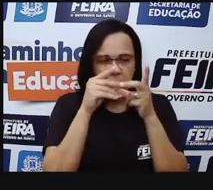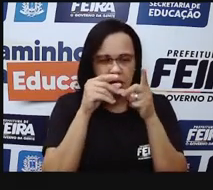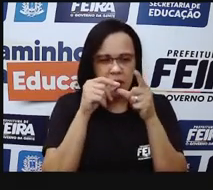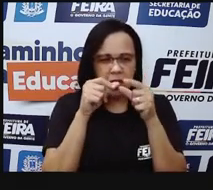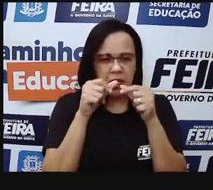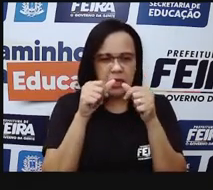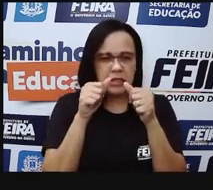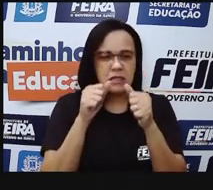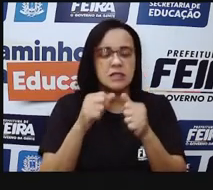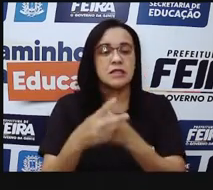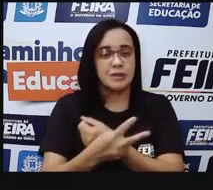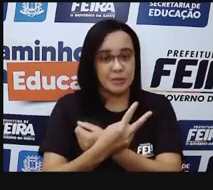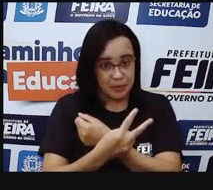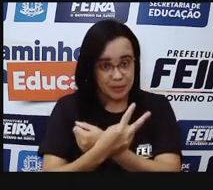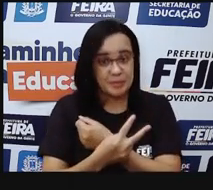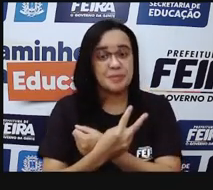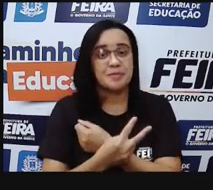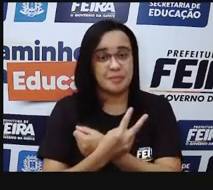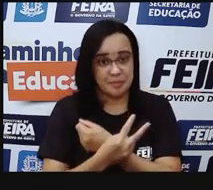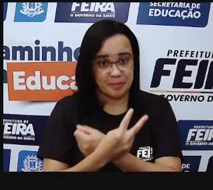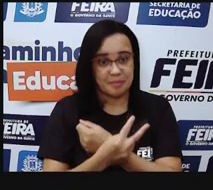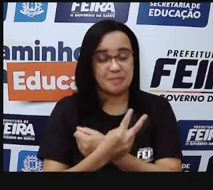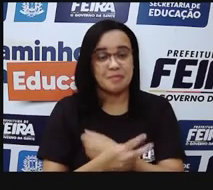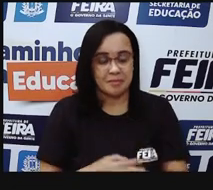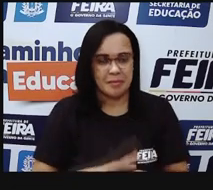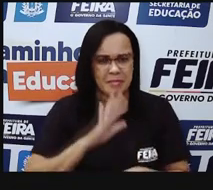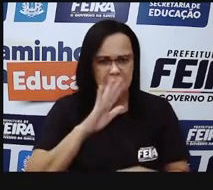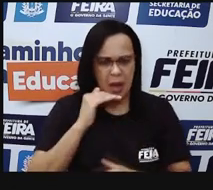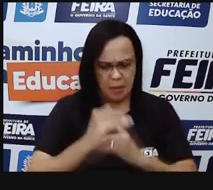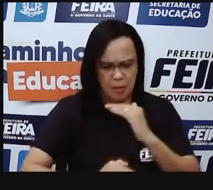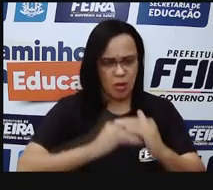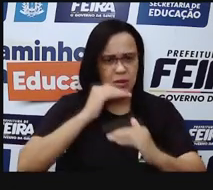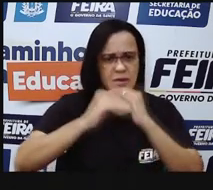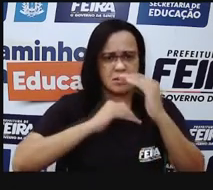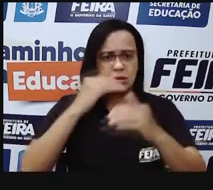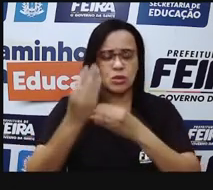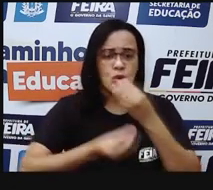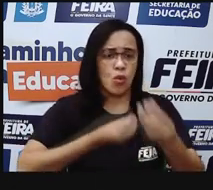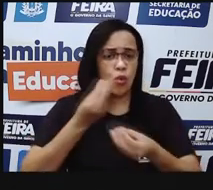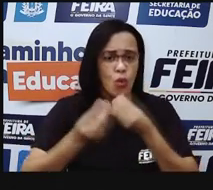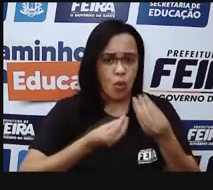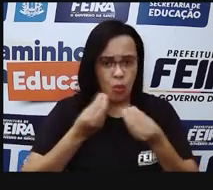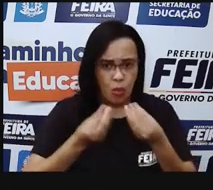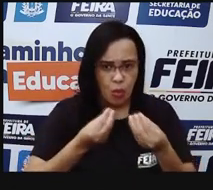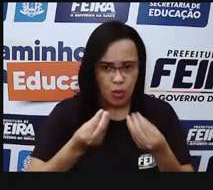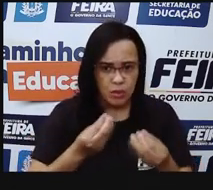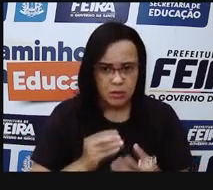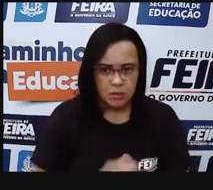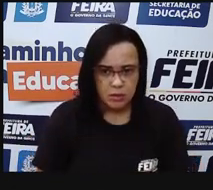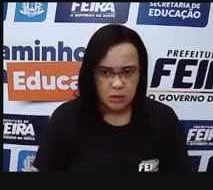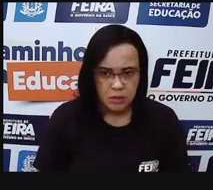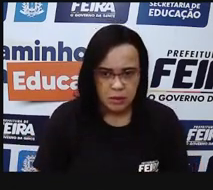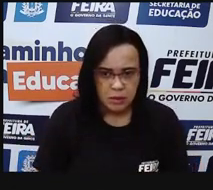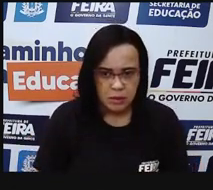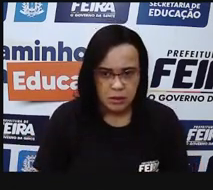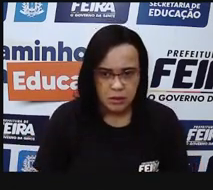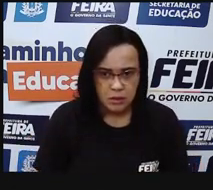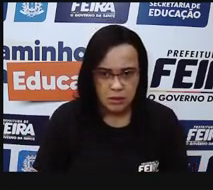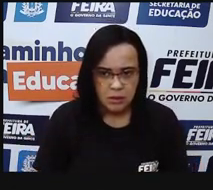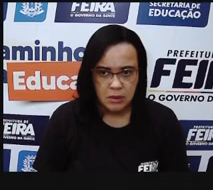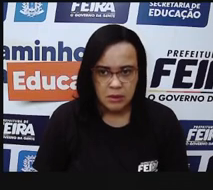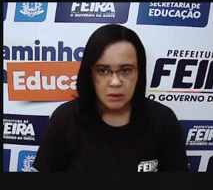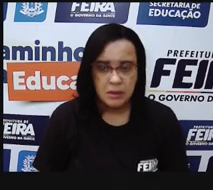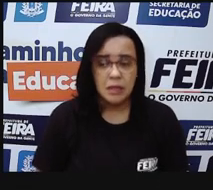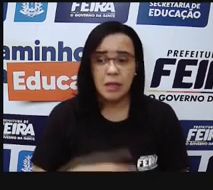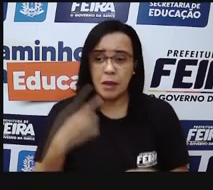olho. E quem mais ajuda nesse processo próprio? O que mais ajuda nesse processo são os nossos cílios e